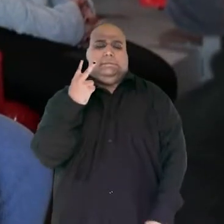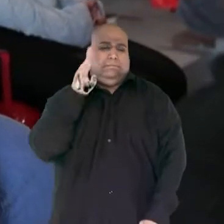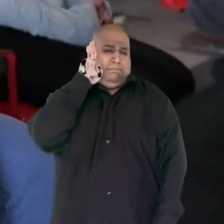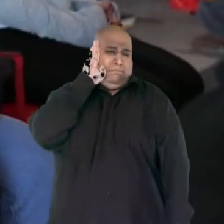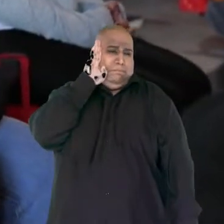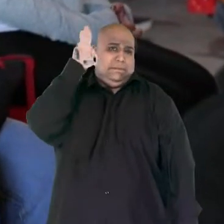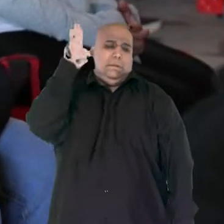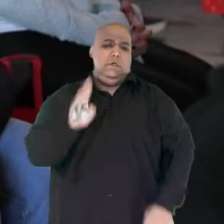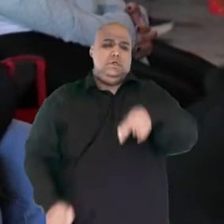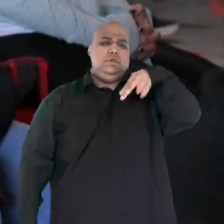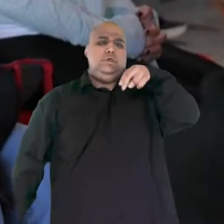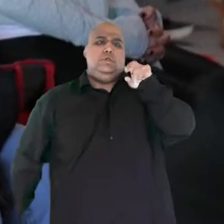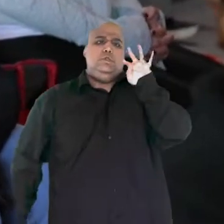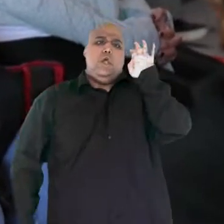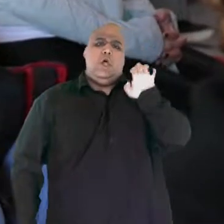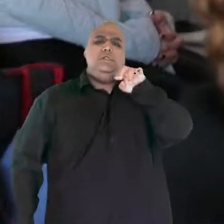país.